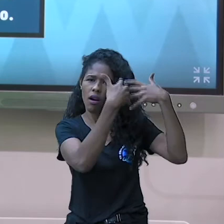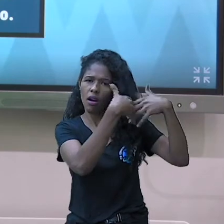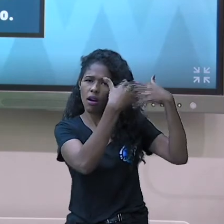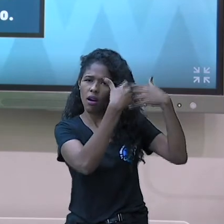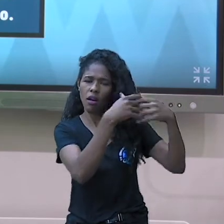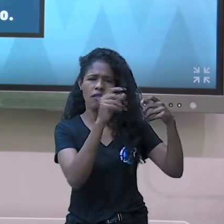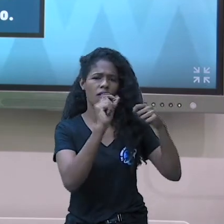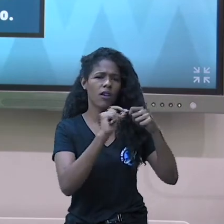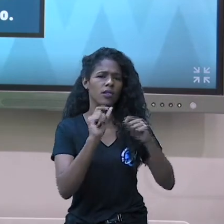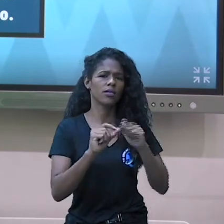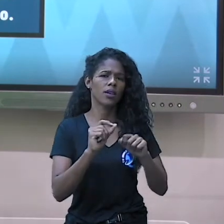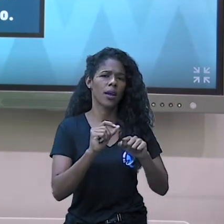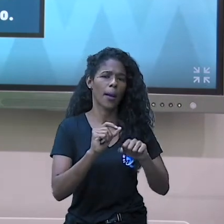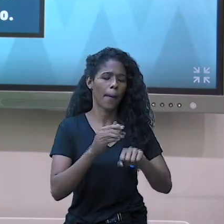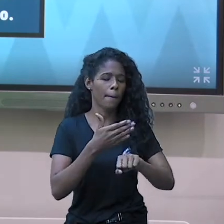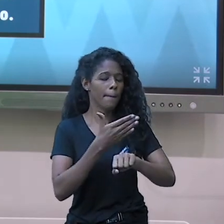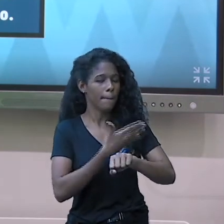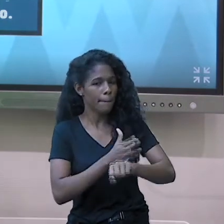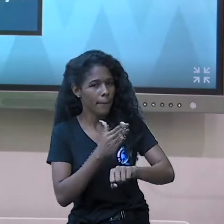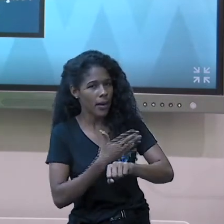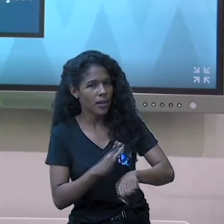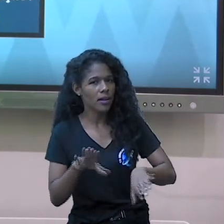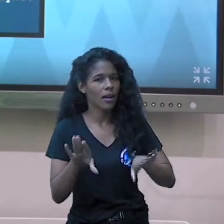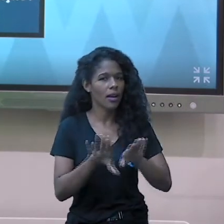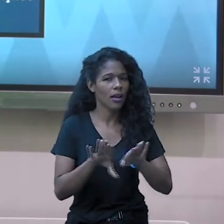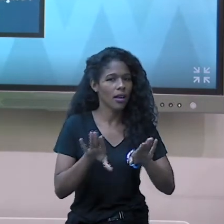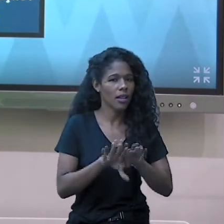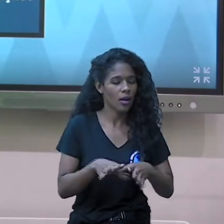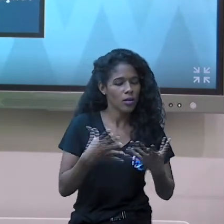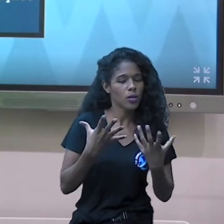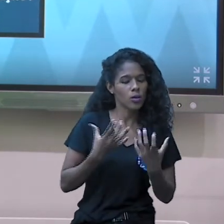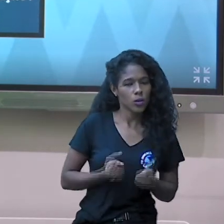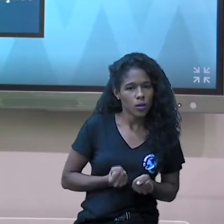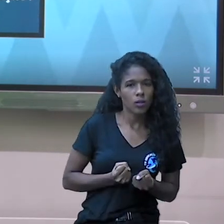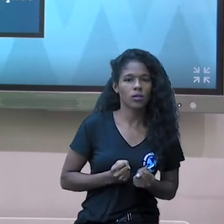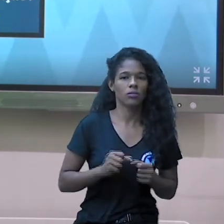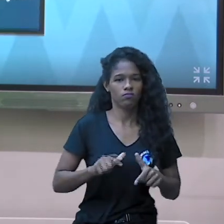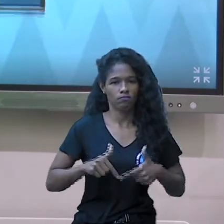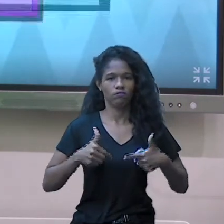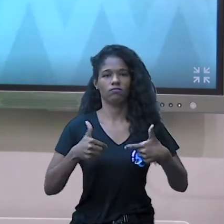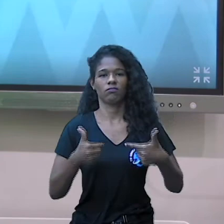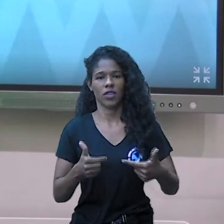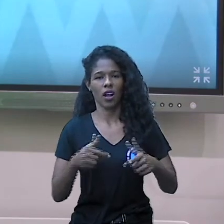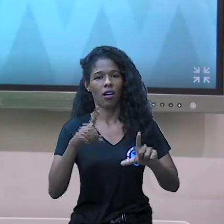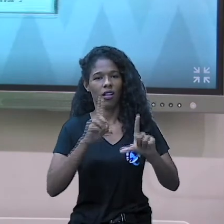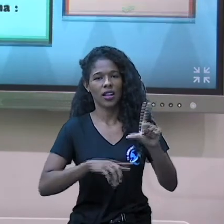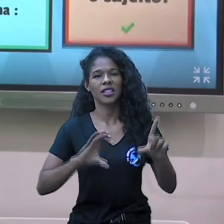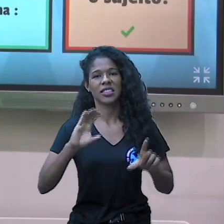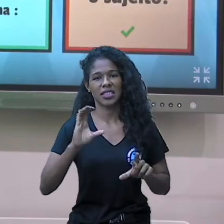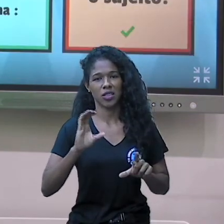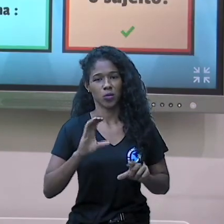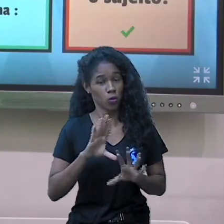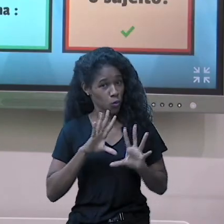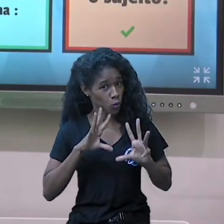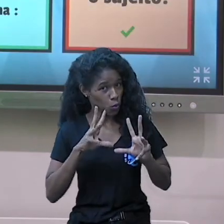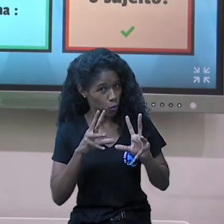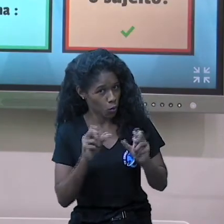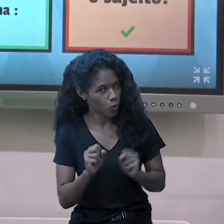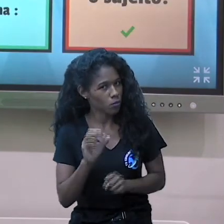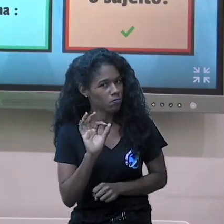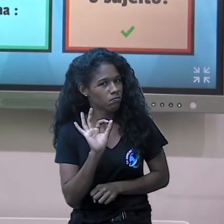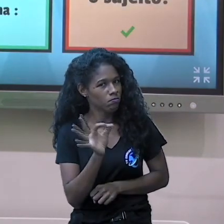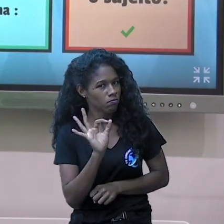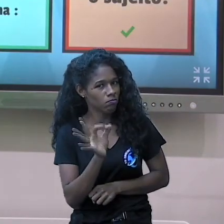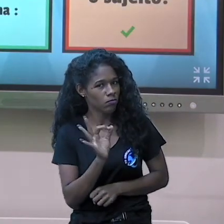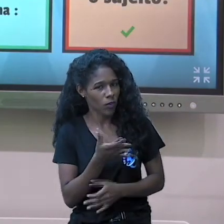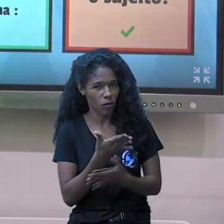Ele pratica e sofre a ação. Letra C. Isso mesmo. Ó, tudo certo até agora, hein? Quer dizer que a gente fez o